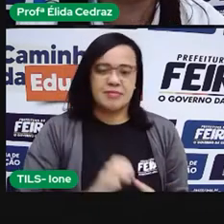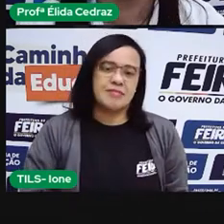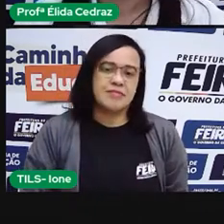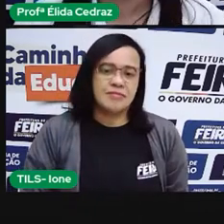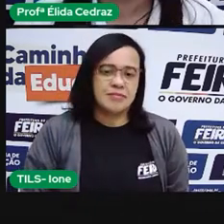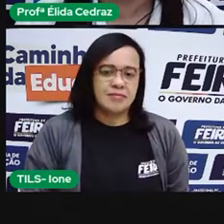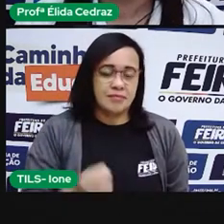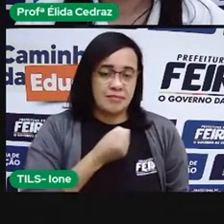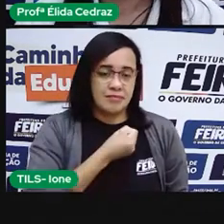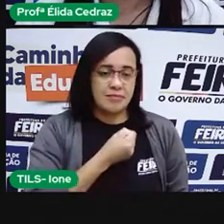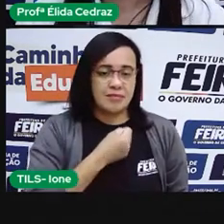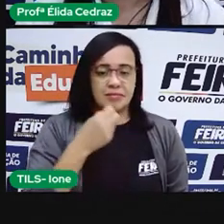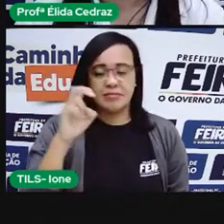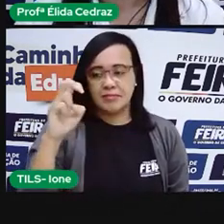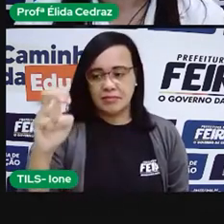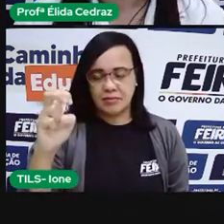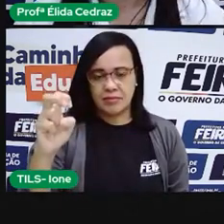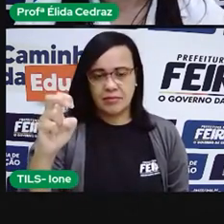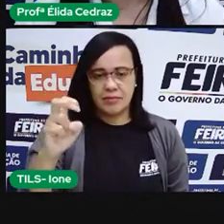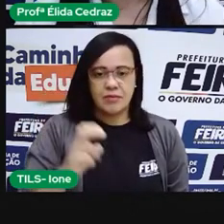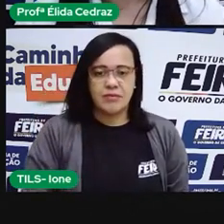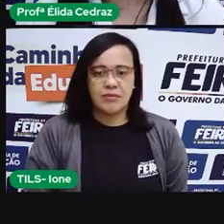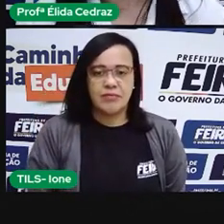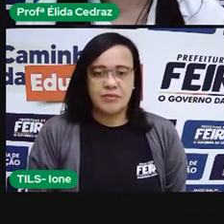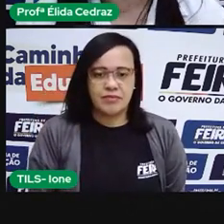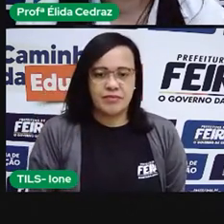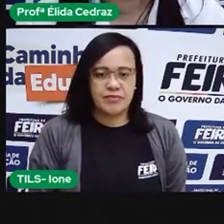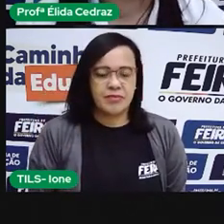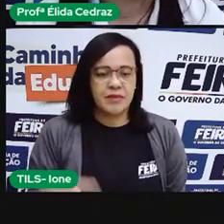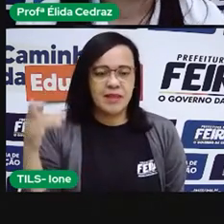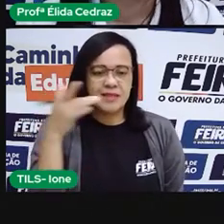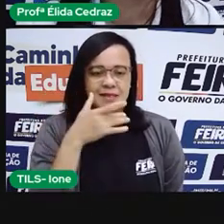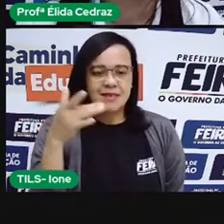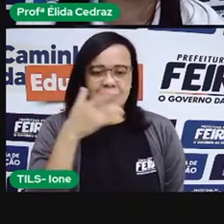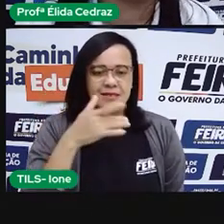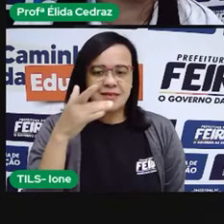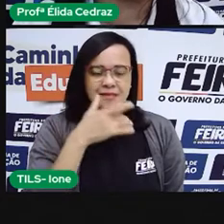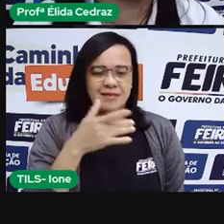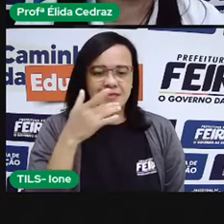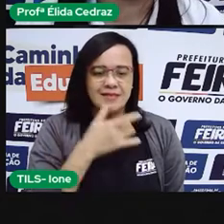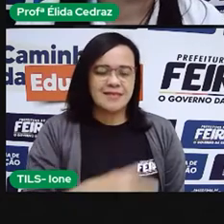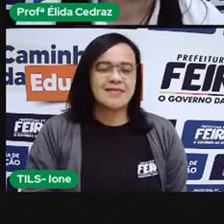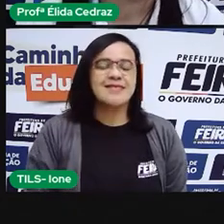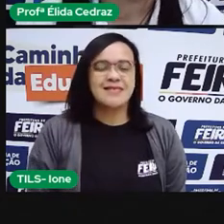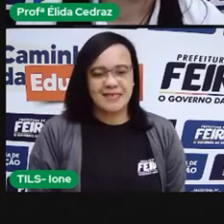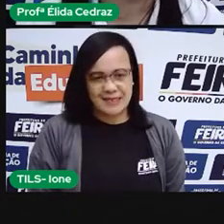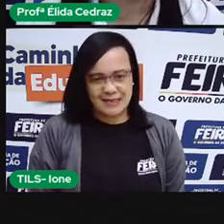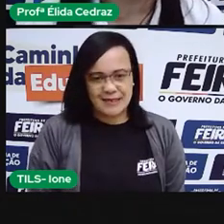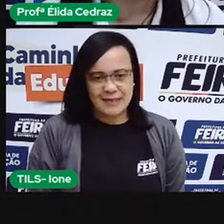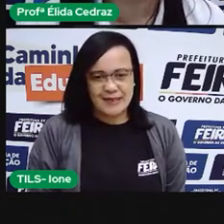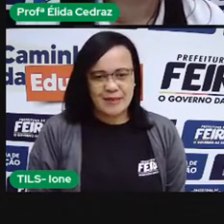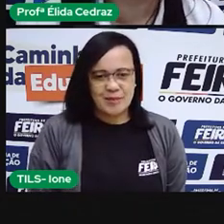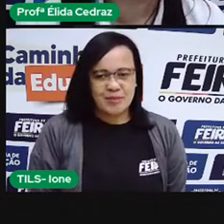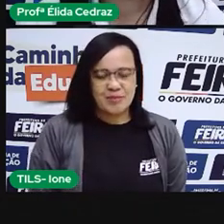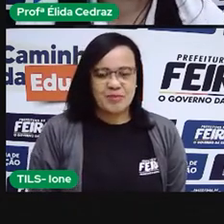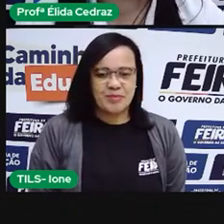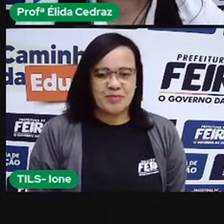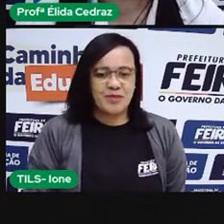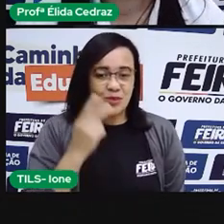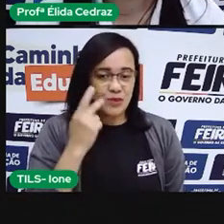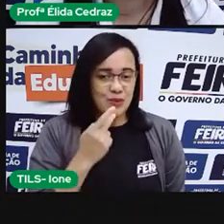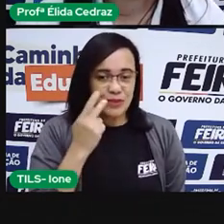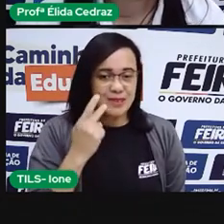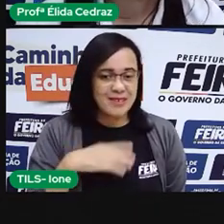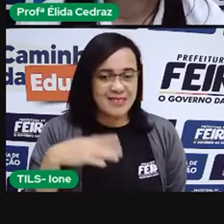Caixa de número 5. Ai, que delícia. Um chocolate. Como nós